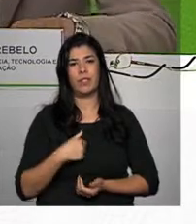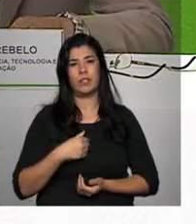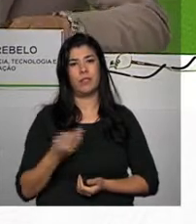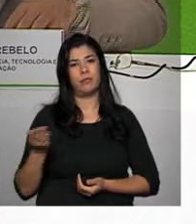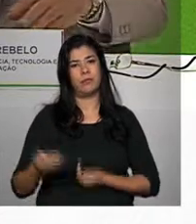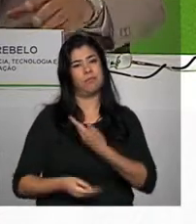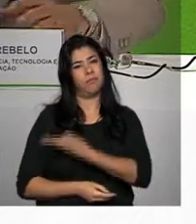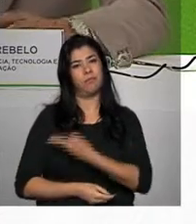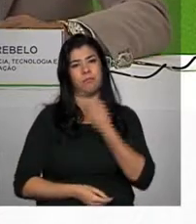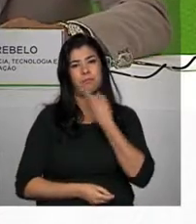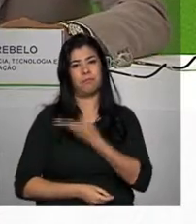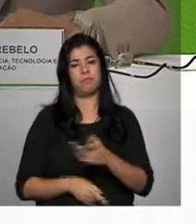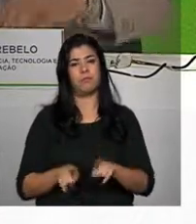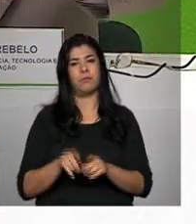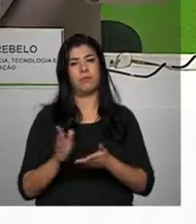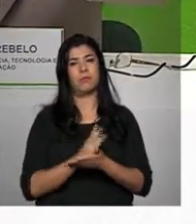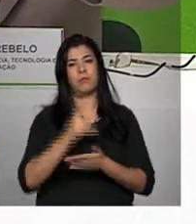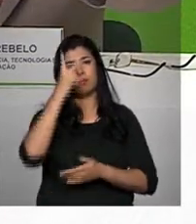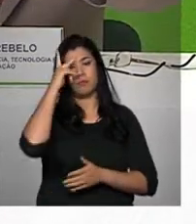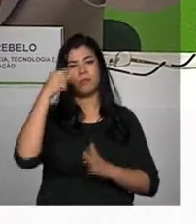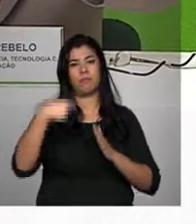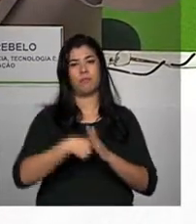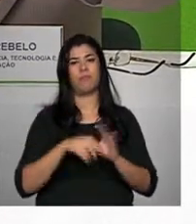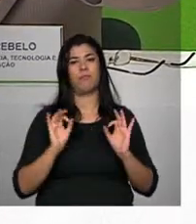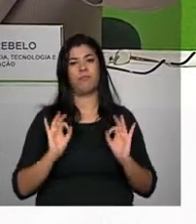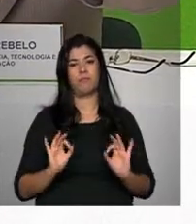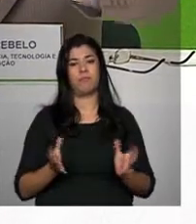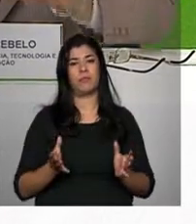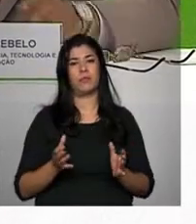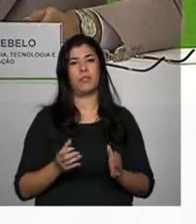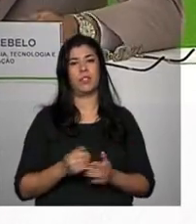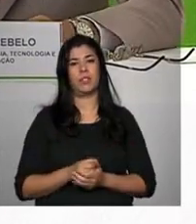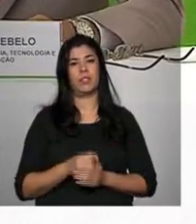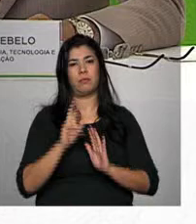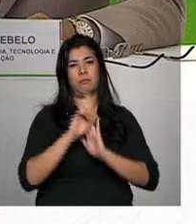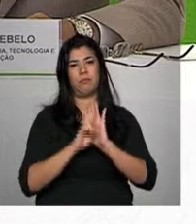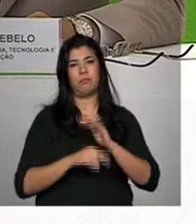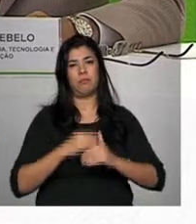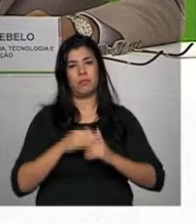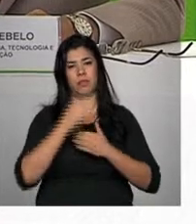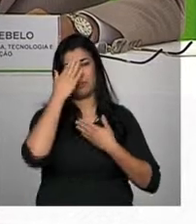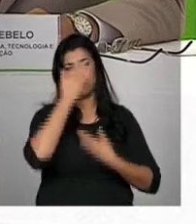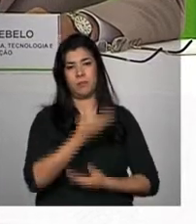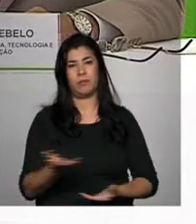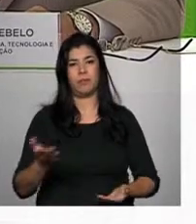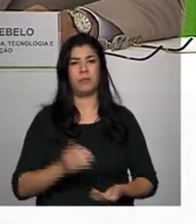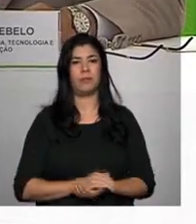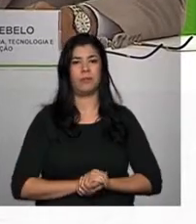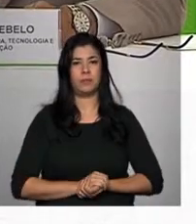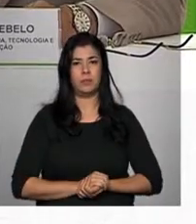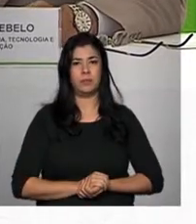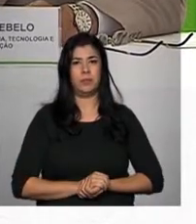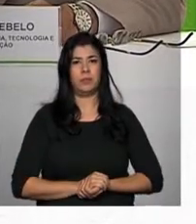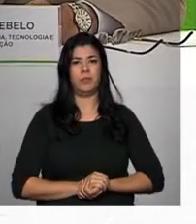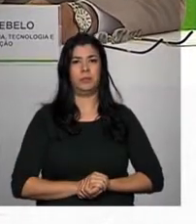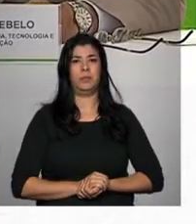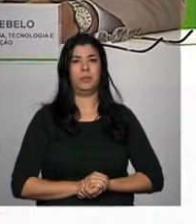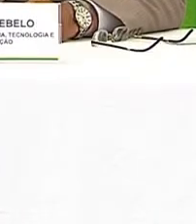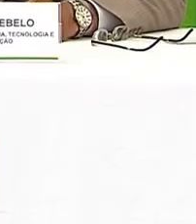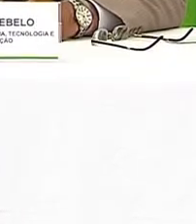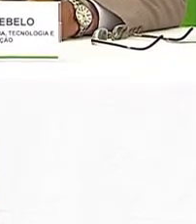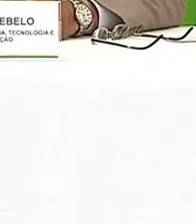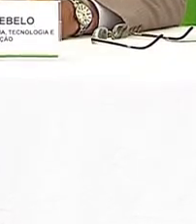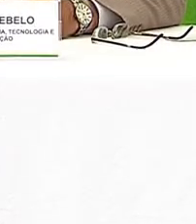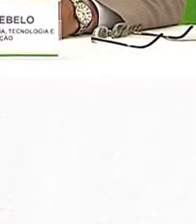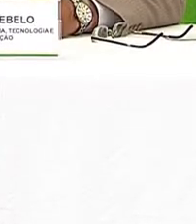passa a palavra e depois algumas perguntas e vamos para a fase de regulamentação. Muito obrigada. Boa tarde, senhoras